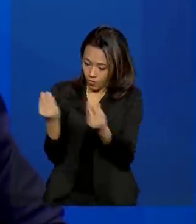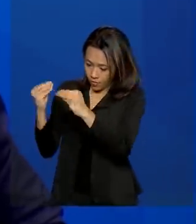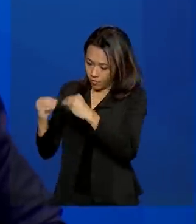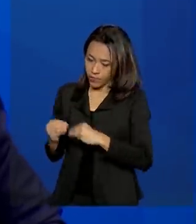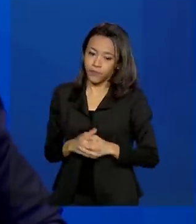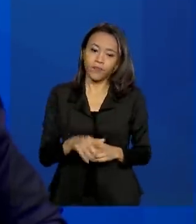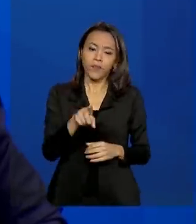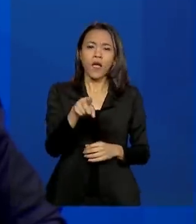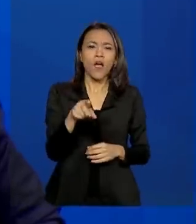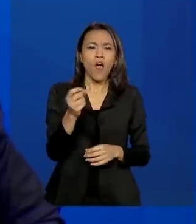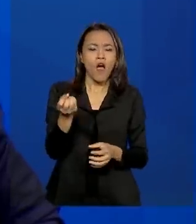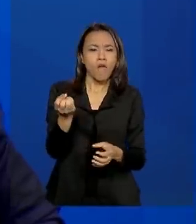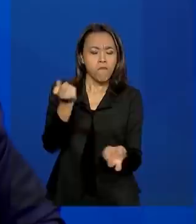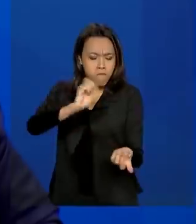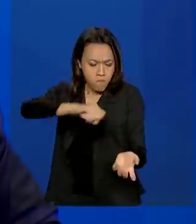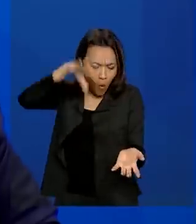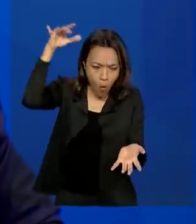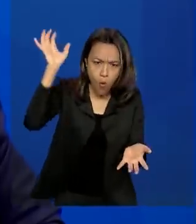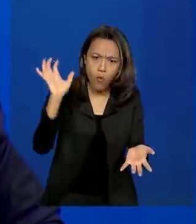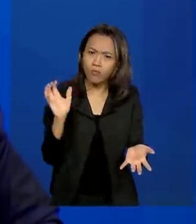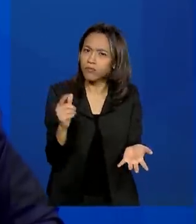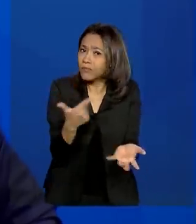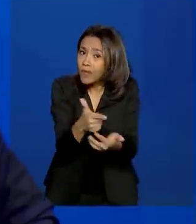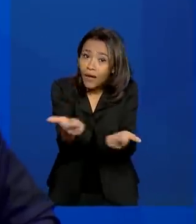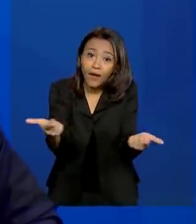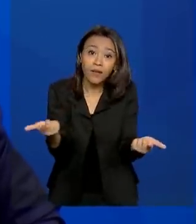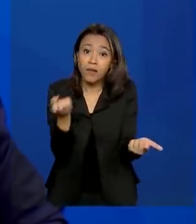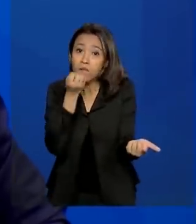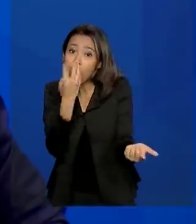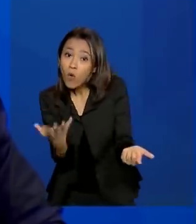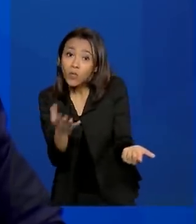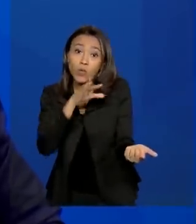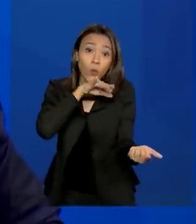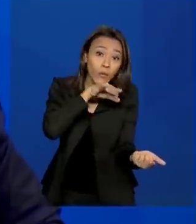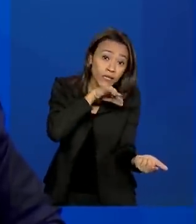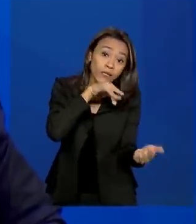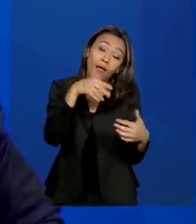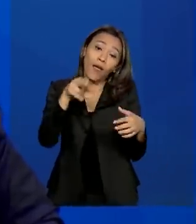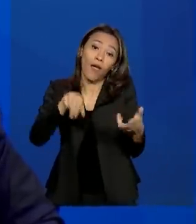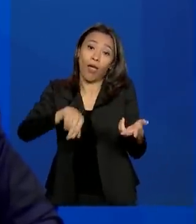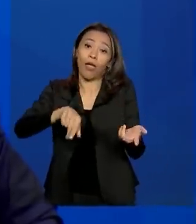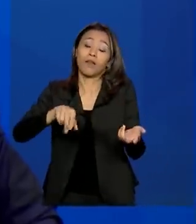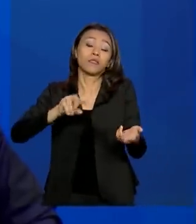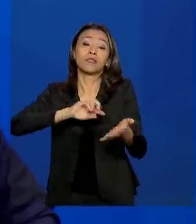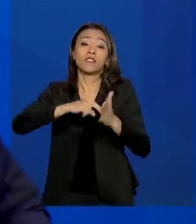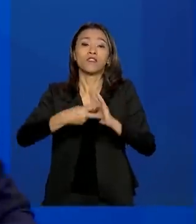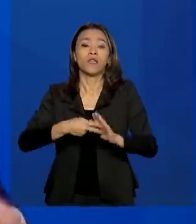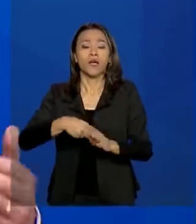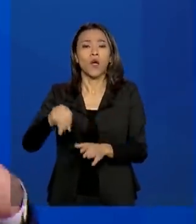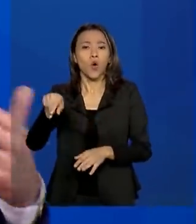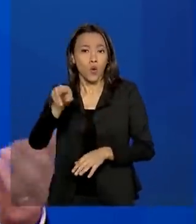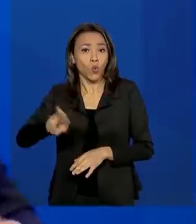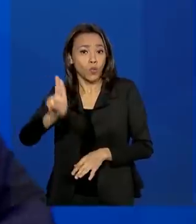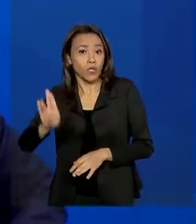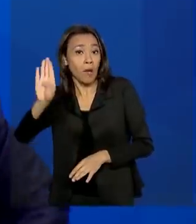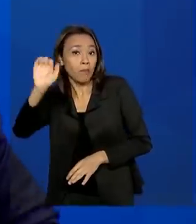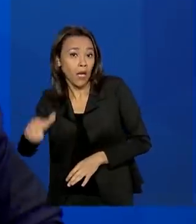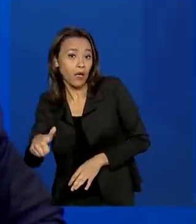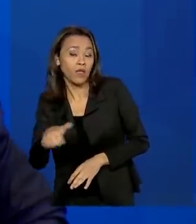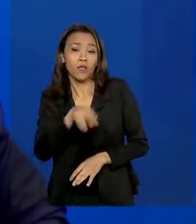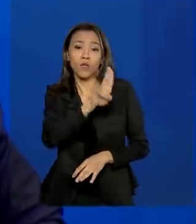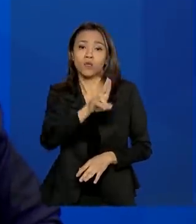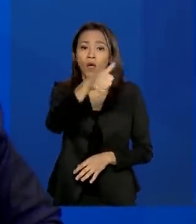as soluções não são boas ou ruins, elas são bem usadas ou mal usadas. Então, o que a gente tem que fazer é saber usar com